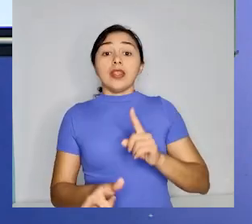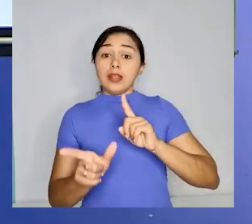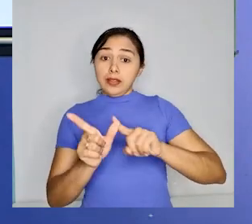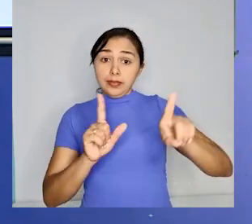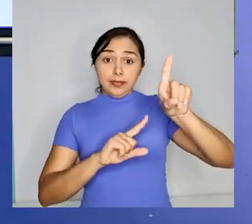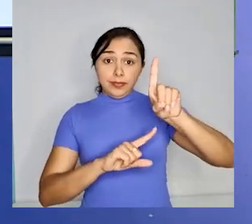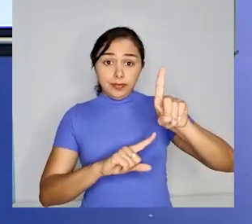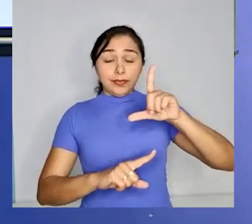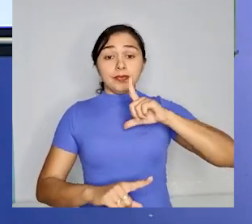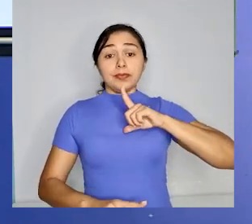que é a desinência nu.